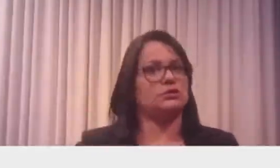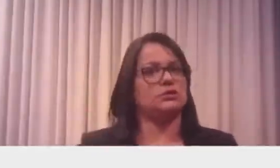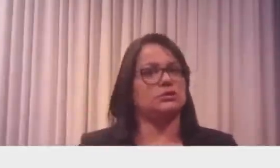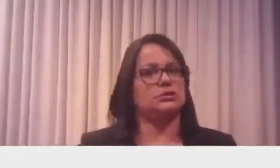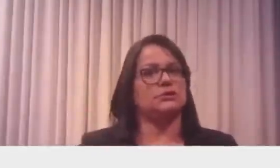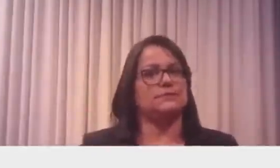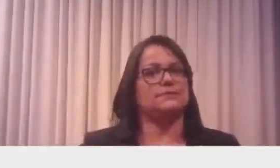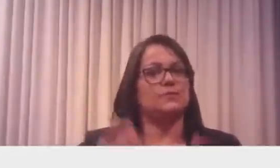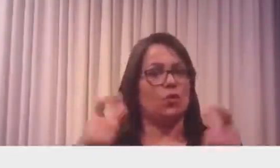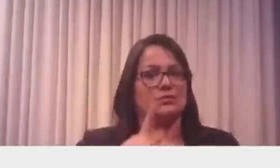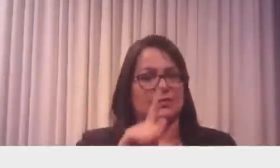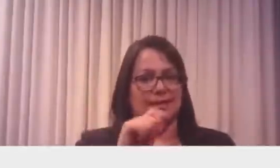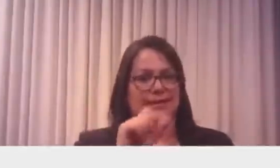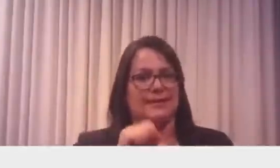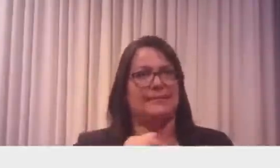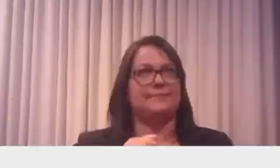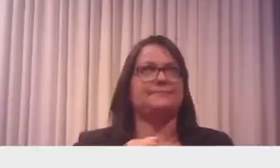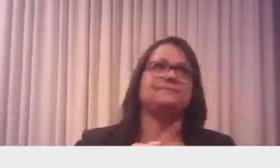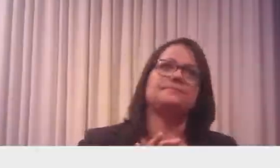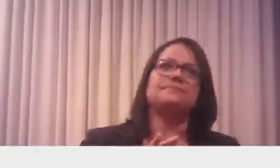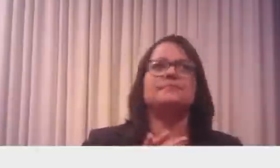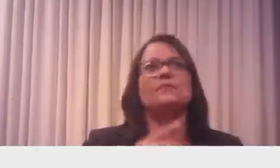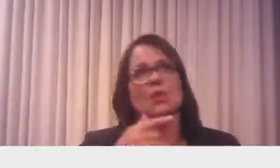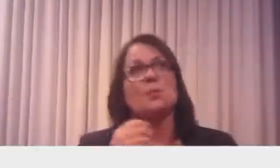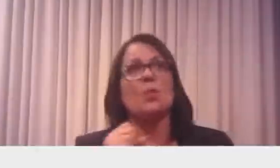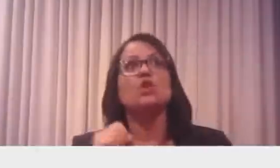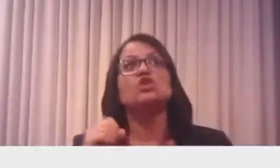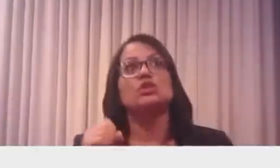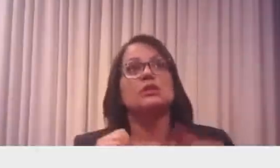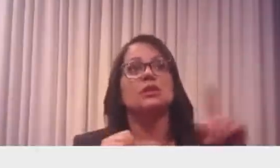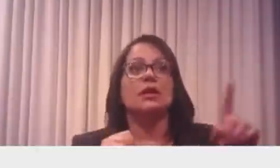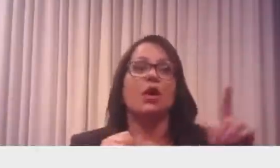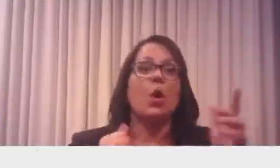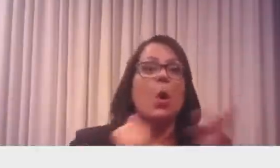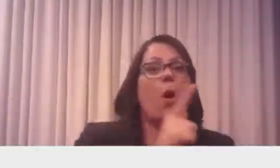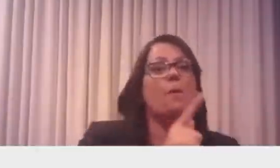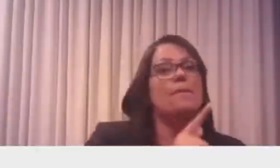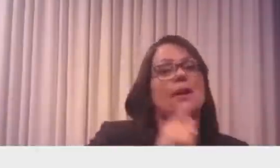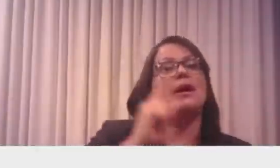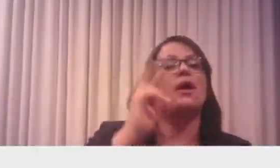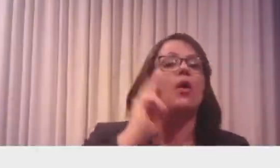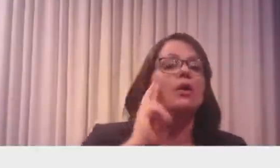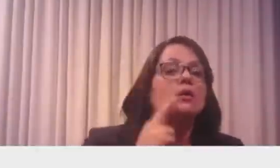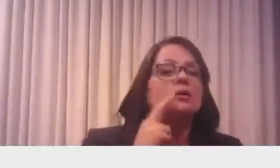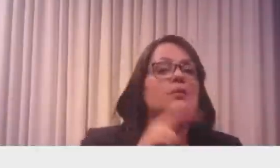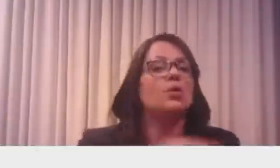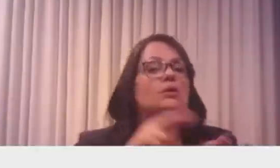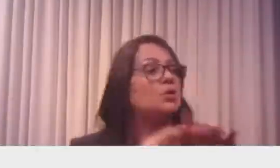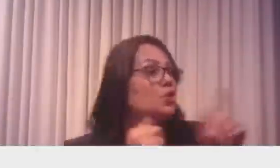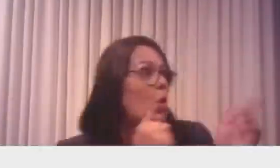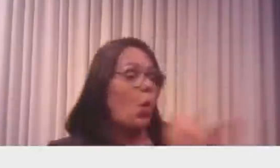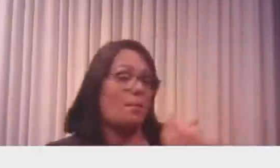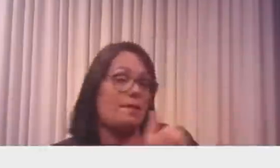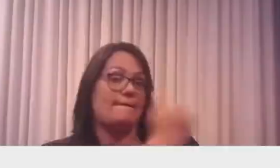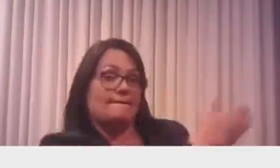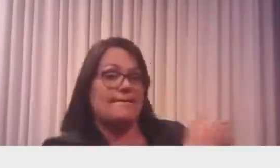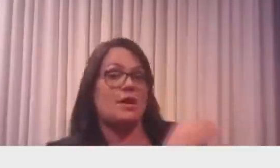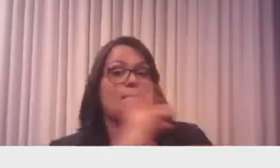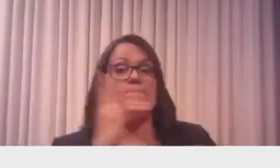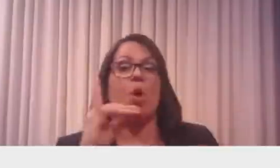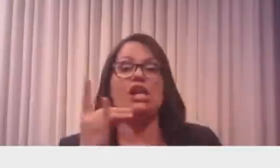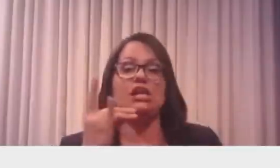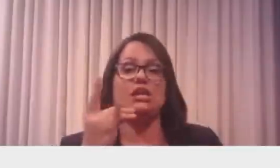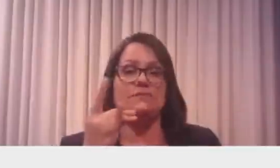invasa o gás, tá? Se bem que ali pode ser que venha gás da Bolívia, não tenho certeza aqui. mas em média R$,00. O que pode acontecer?